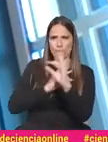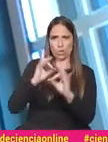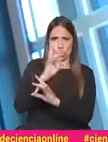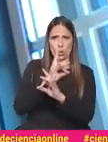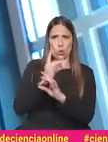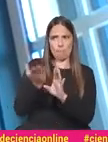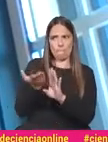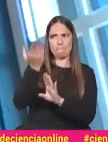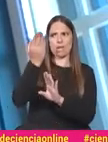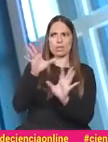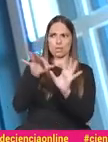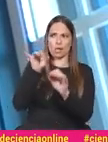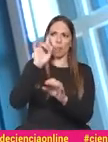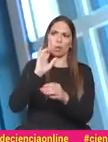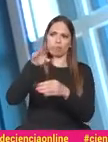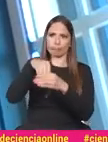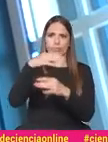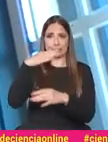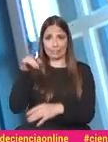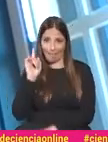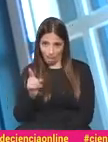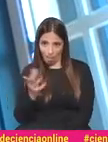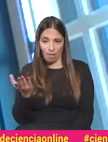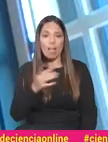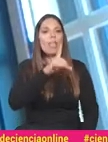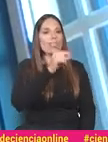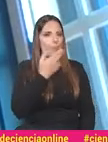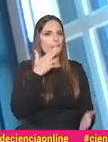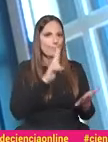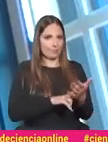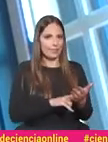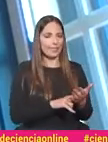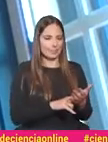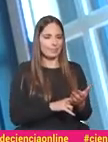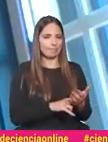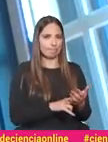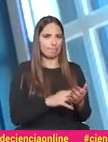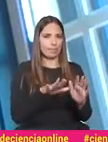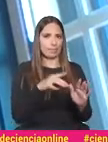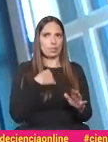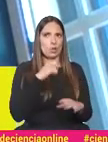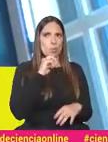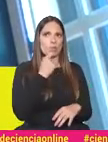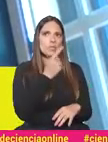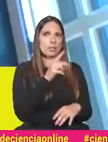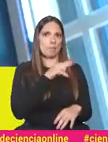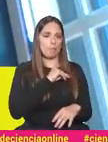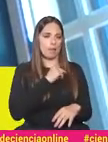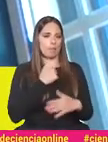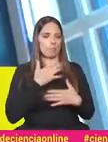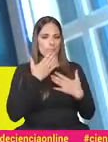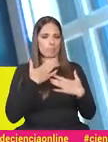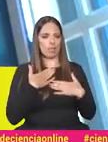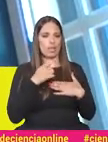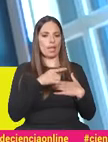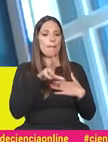respeito às mulheres na ciência. É assim, não é? Também é verdade, é assim. Mas eu posso dizer que o prémio que eu recebi é um